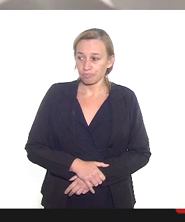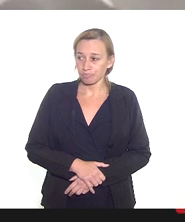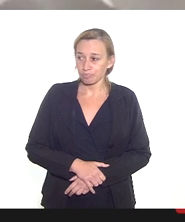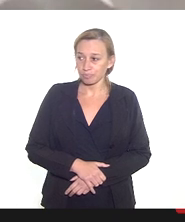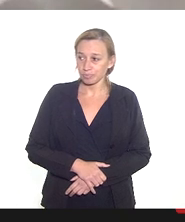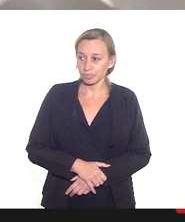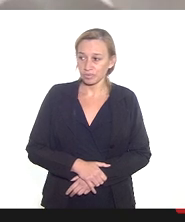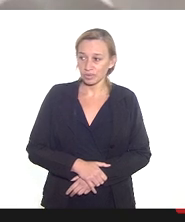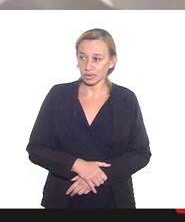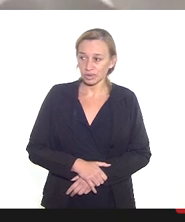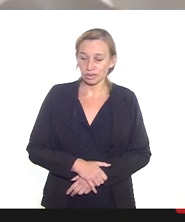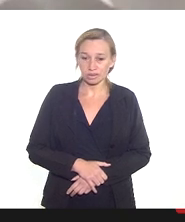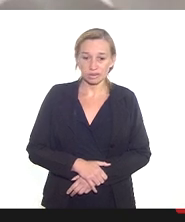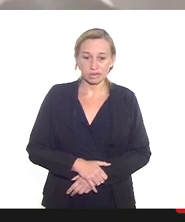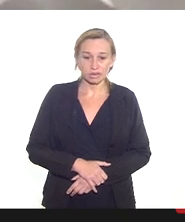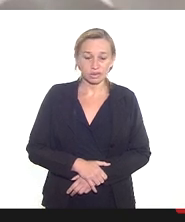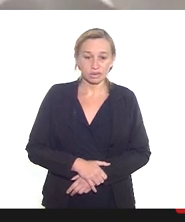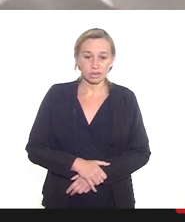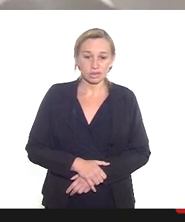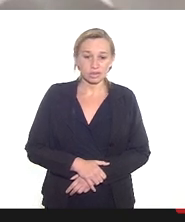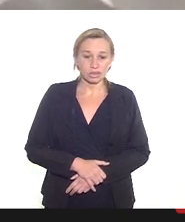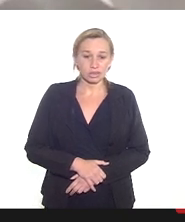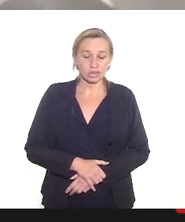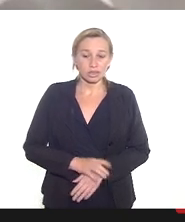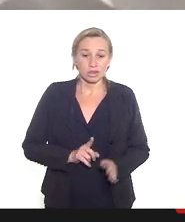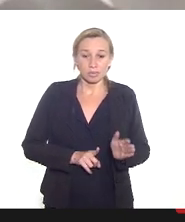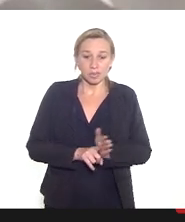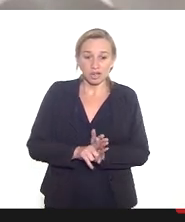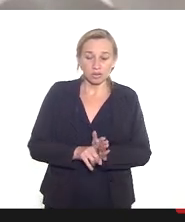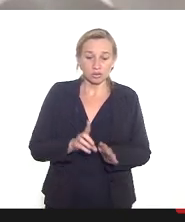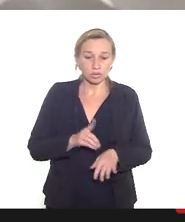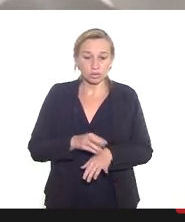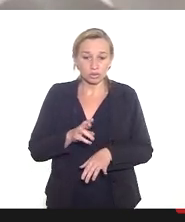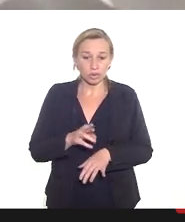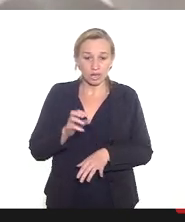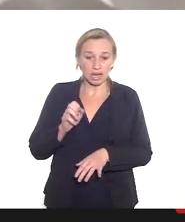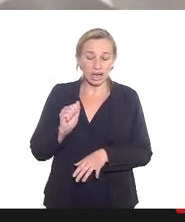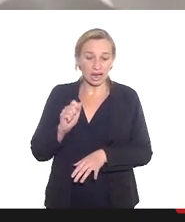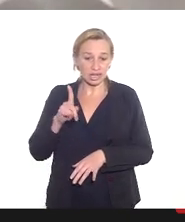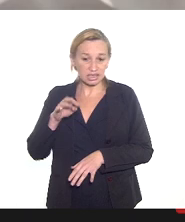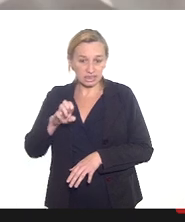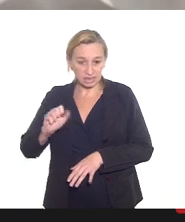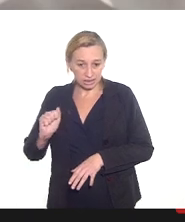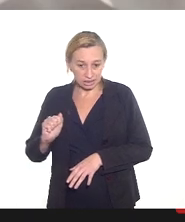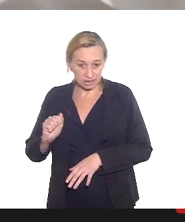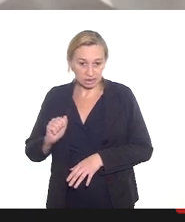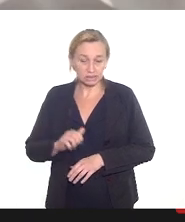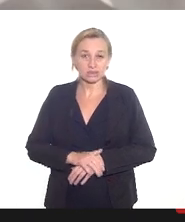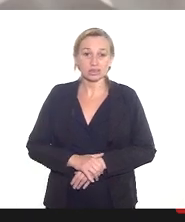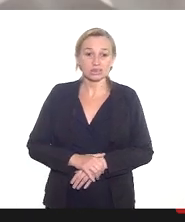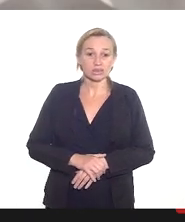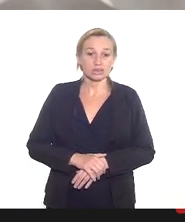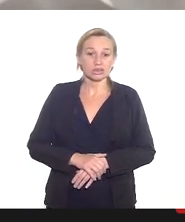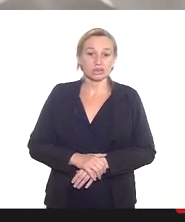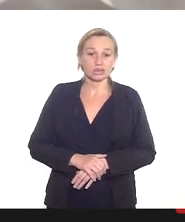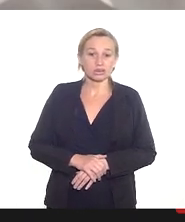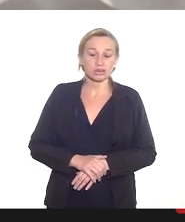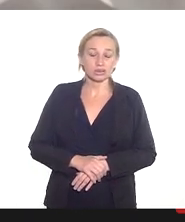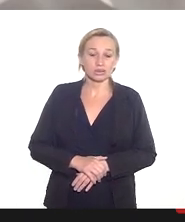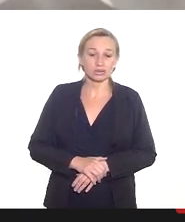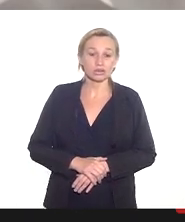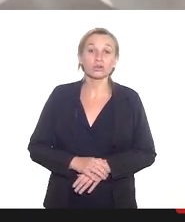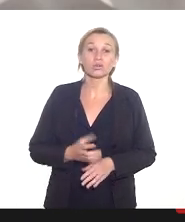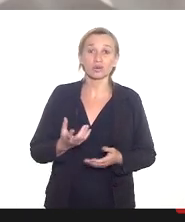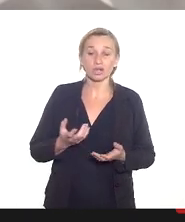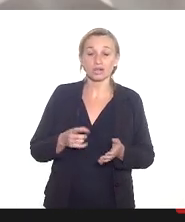doutor Mário tem uma pergunta aqui da doutora Alessandra Nascimento da Defensoria Pública e aí eu vou aproveitar